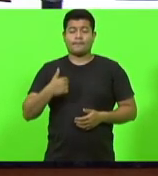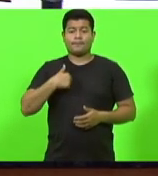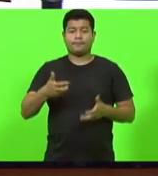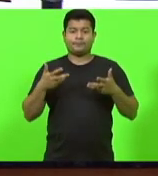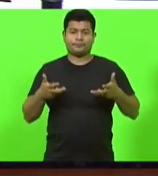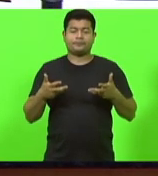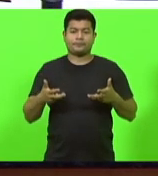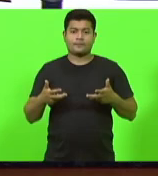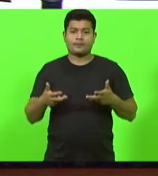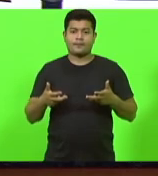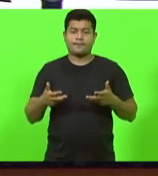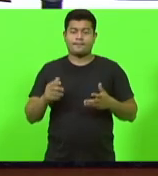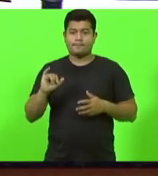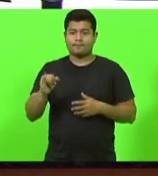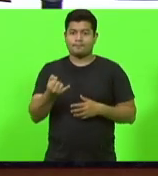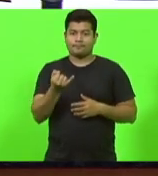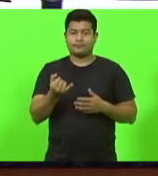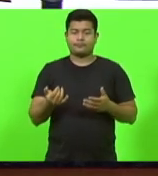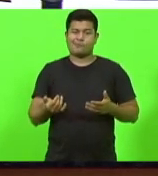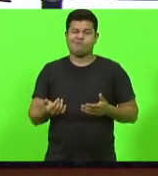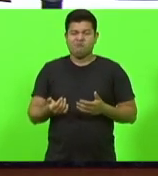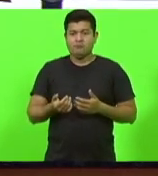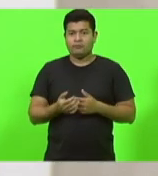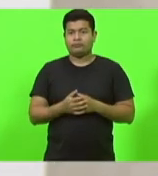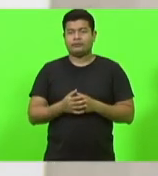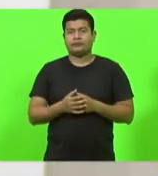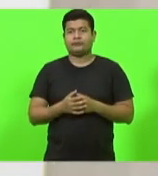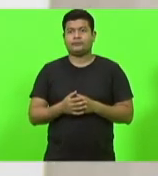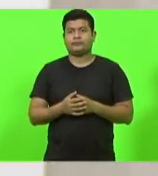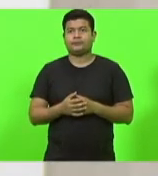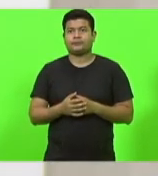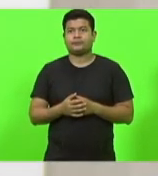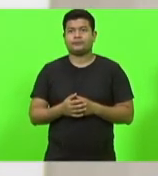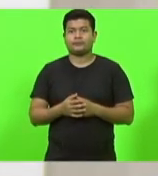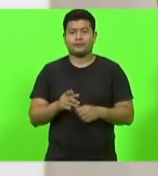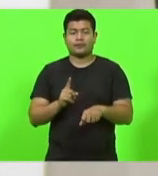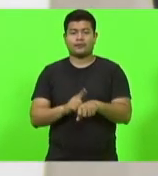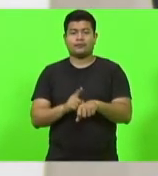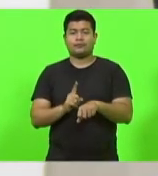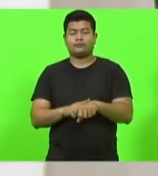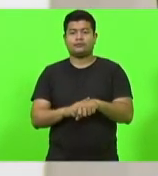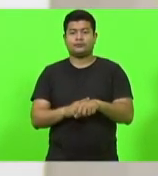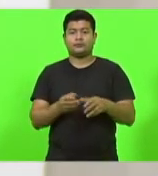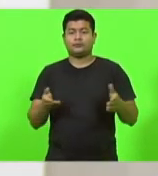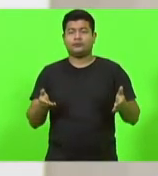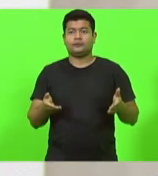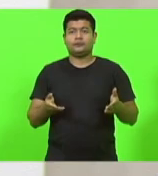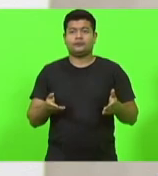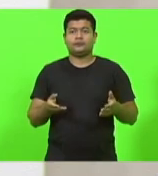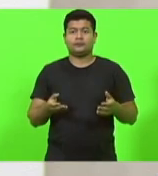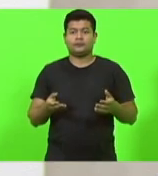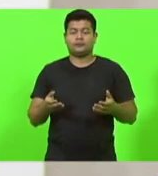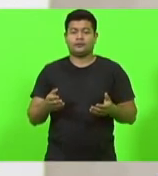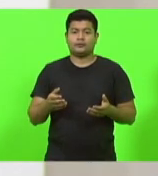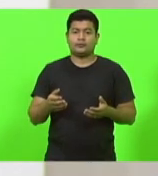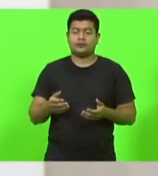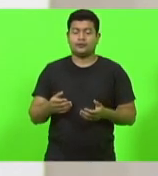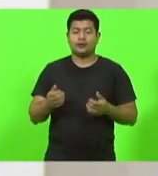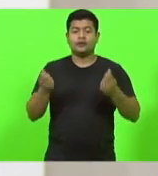aproveitar este tempo para trazer presente